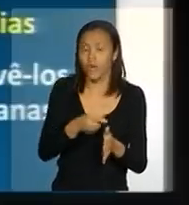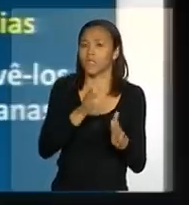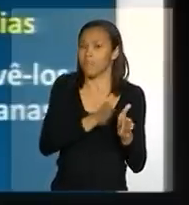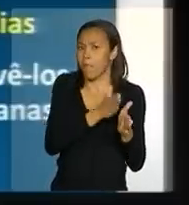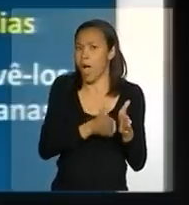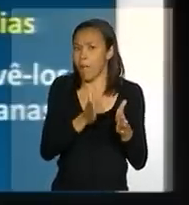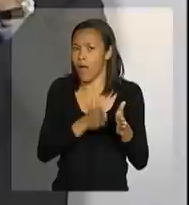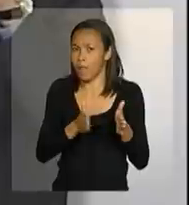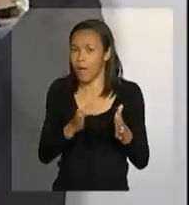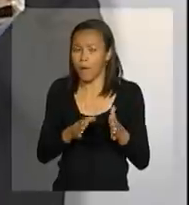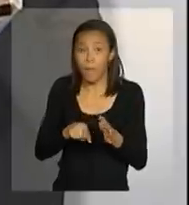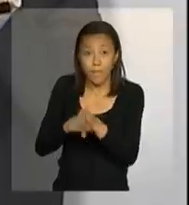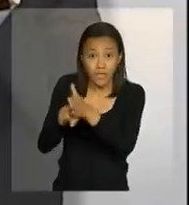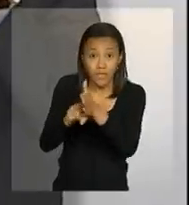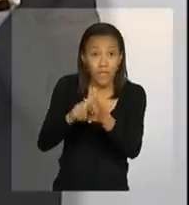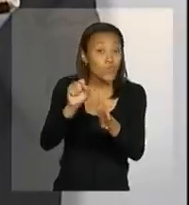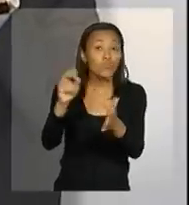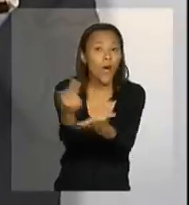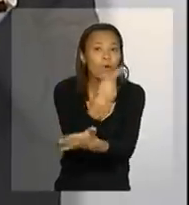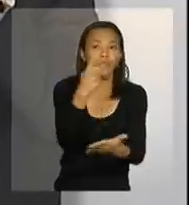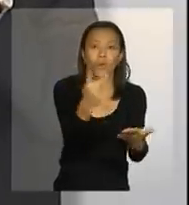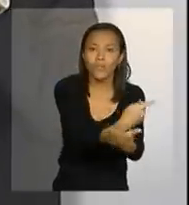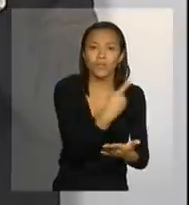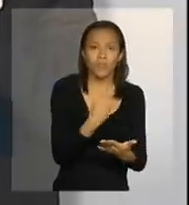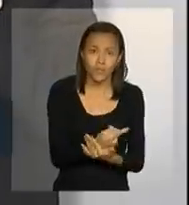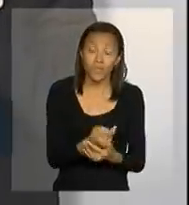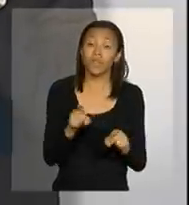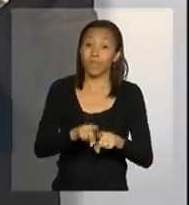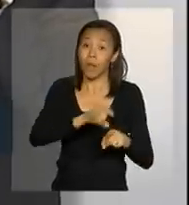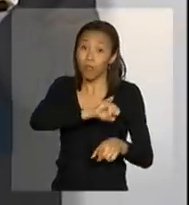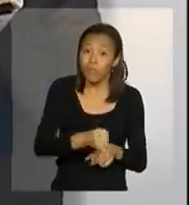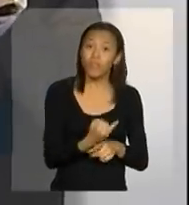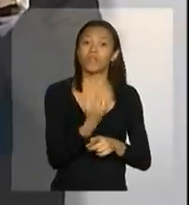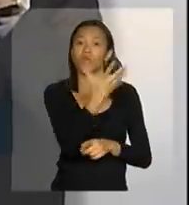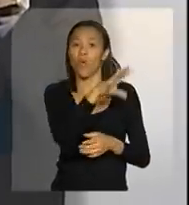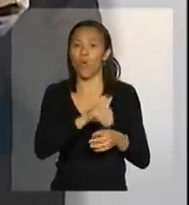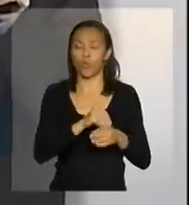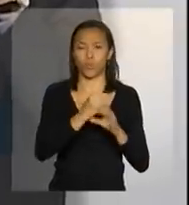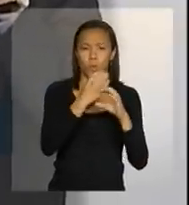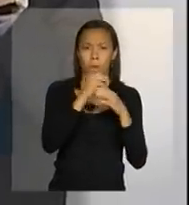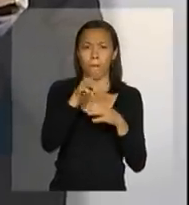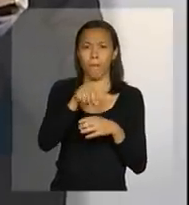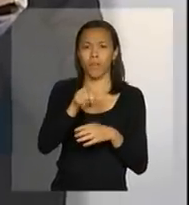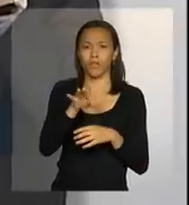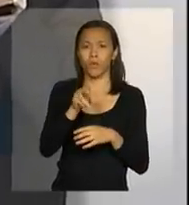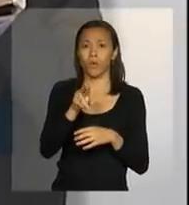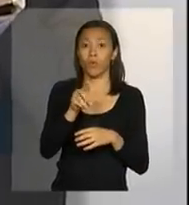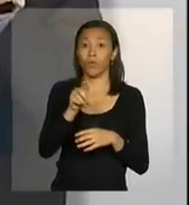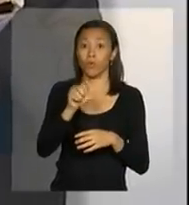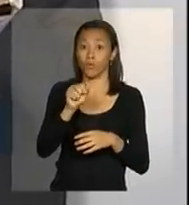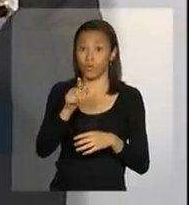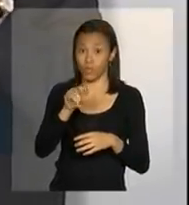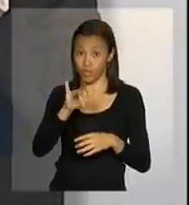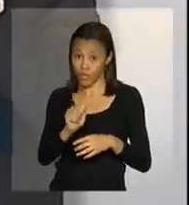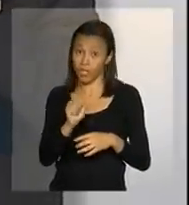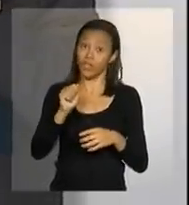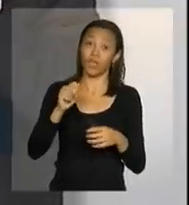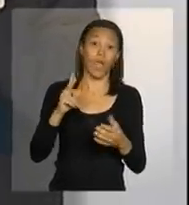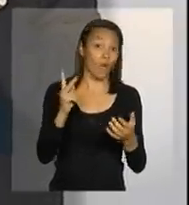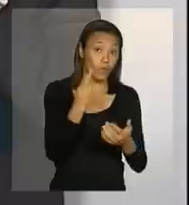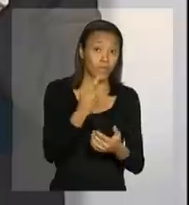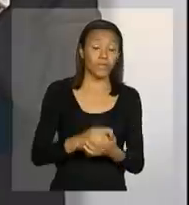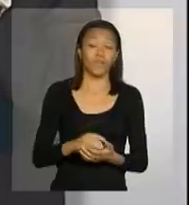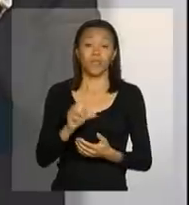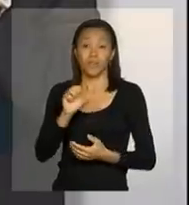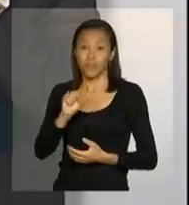aproveitando a excelência dos órgãos de meteorologia, dos órgãos de mapeamento de risco, como a CPRM,